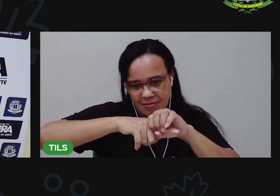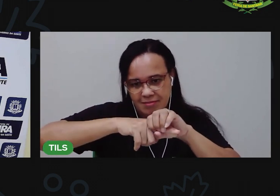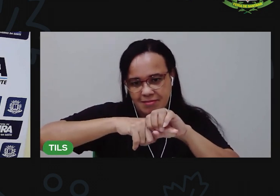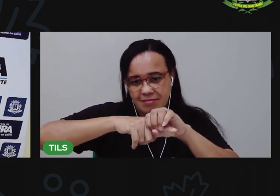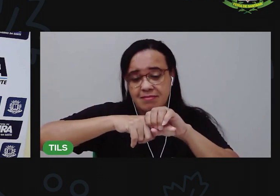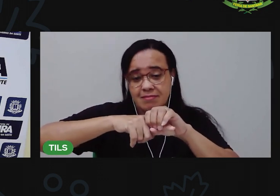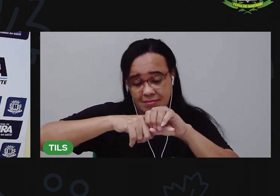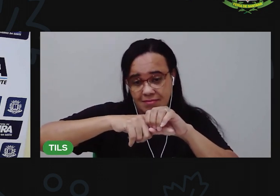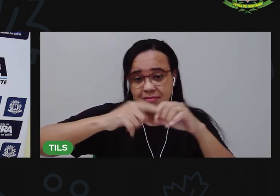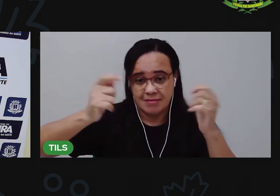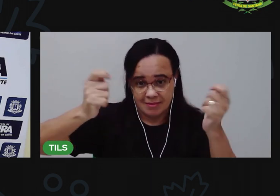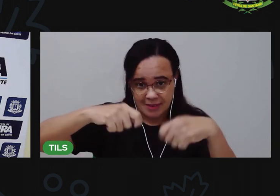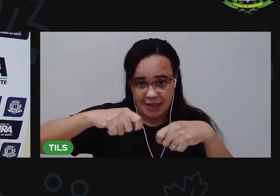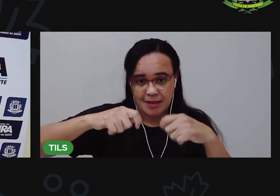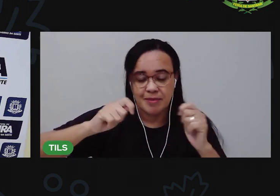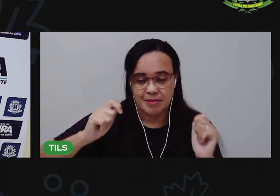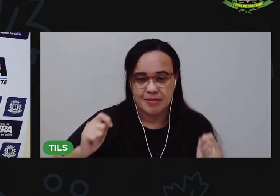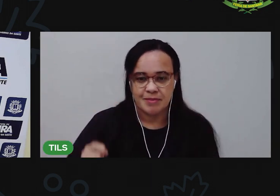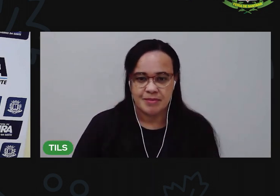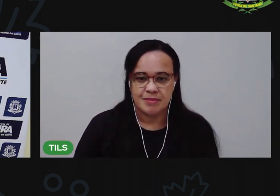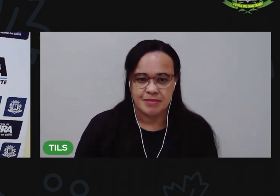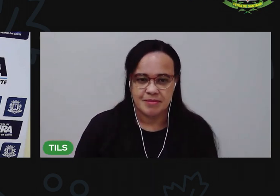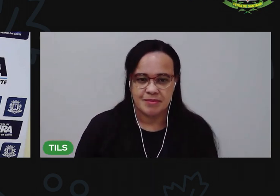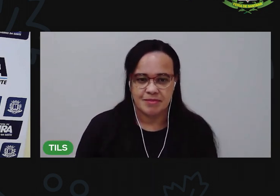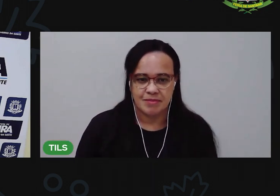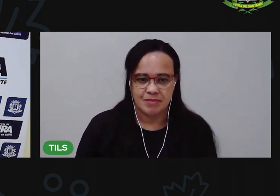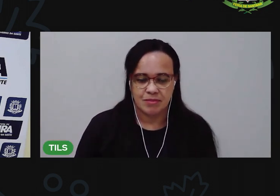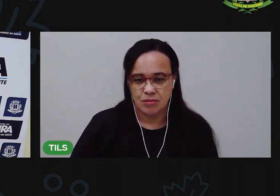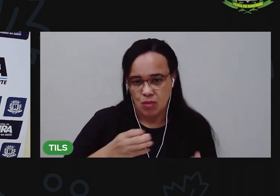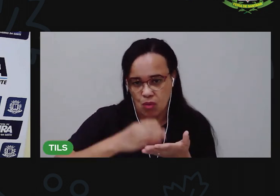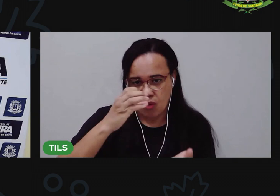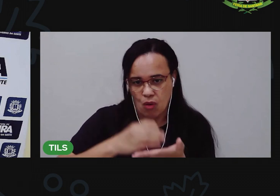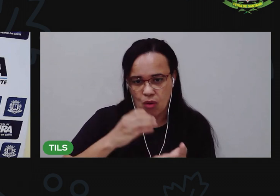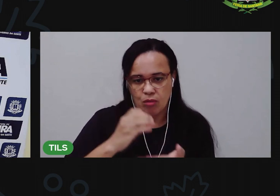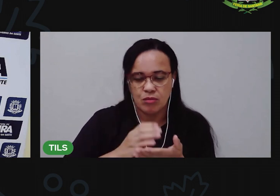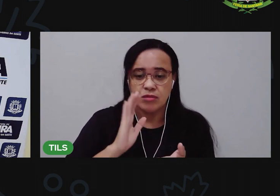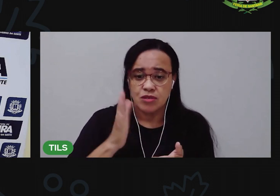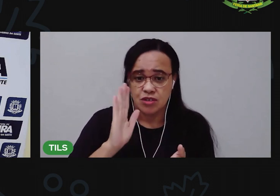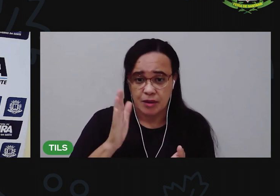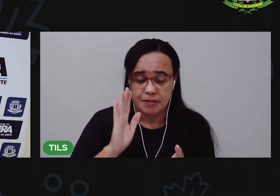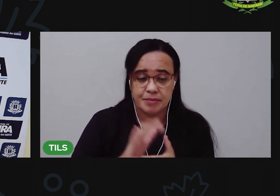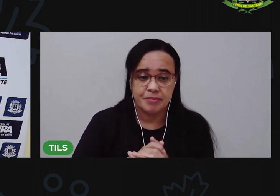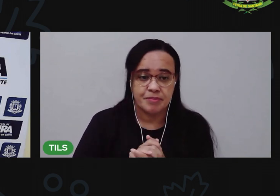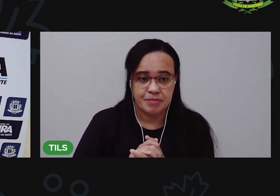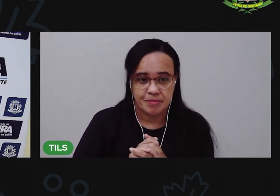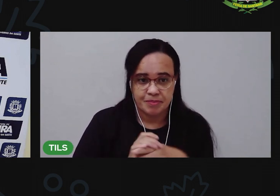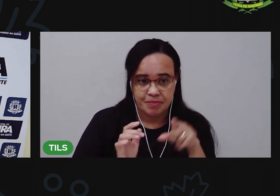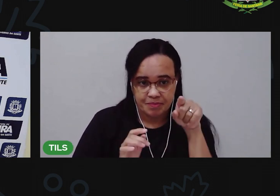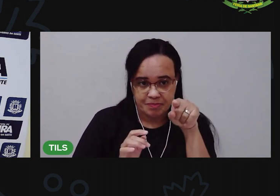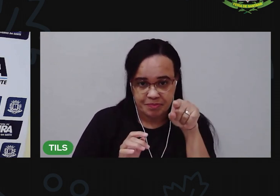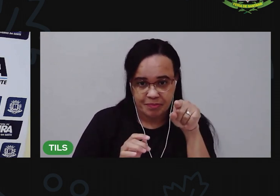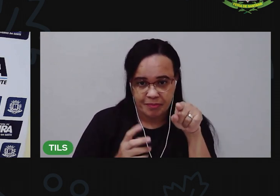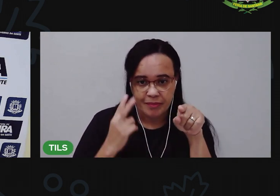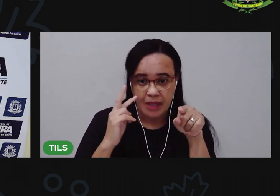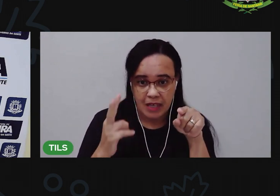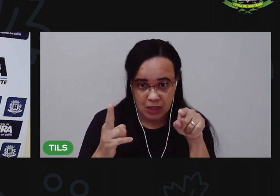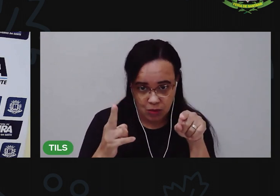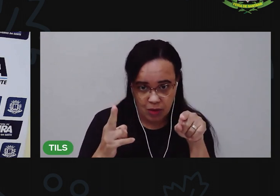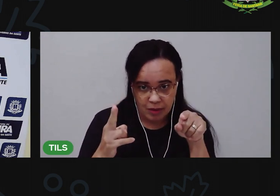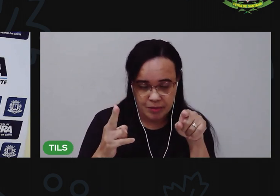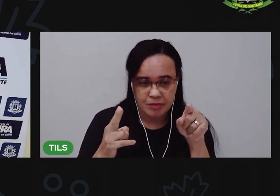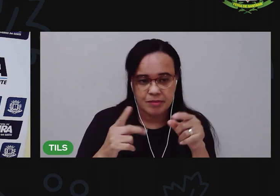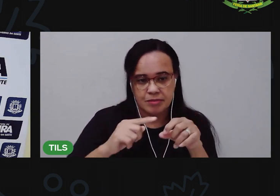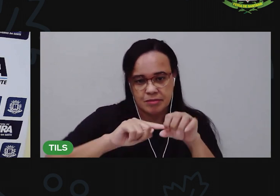faz aí um furo no fundo do copo. Eu completei meu furo aqui com a